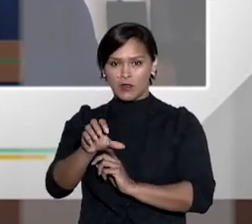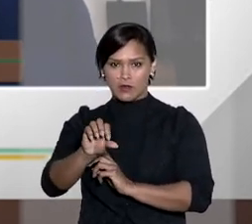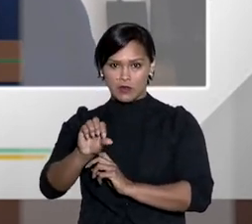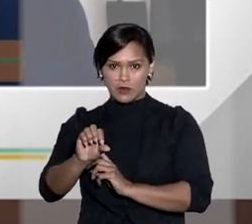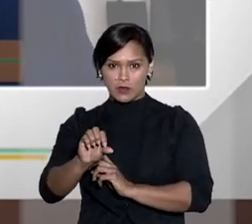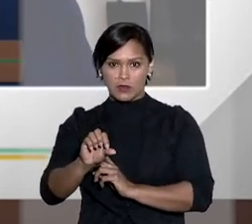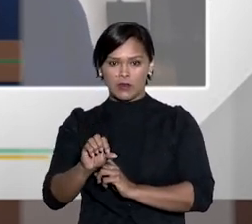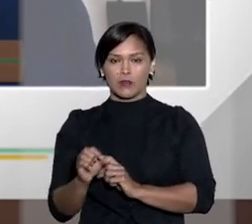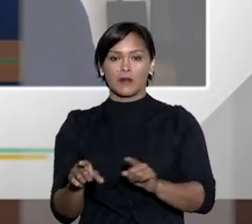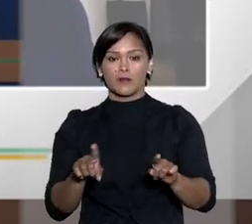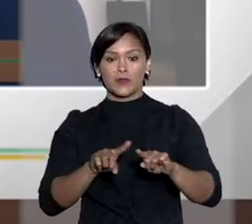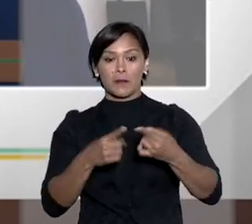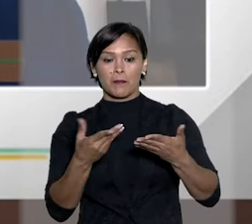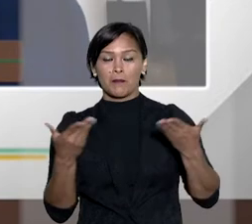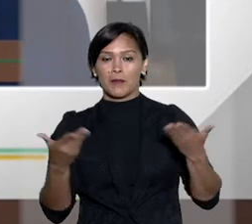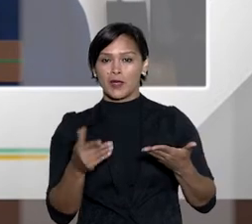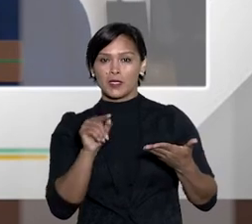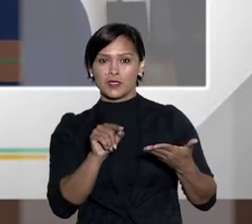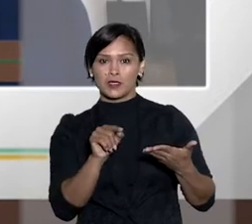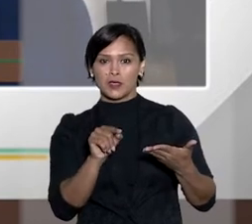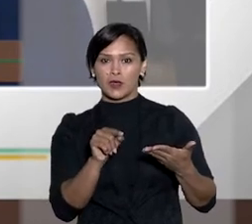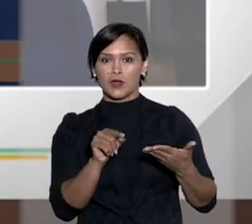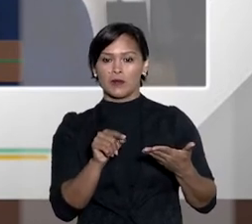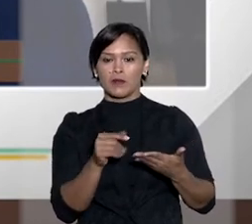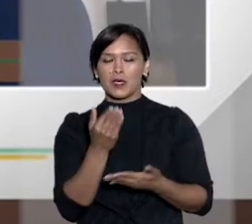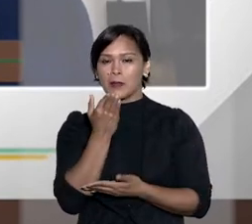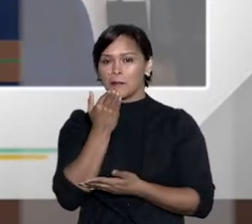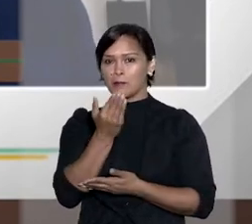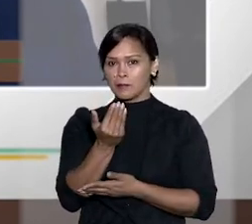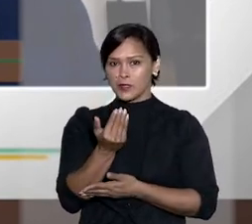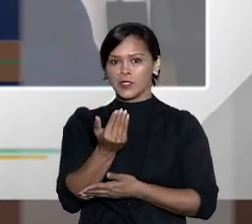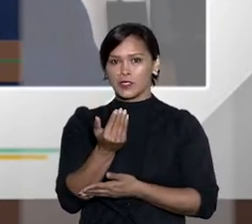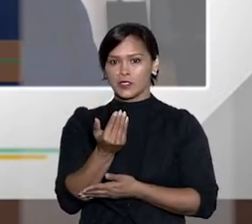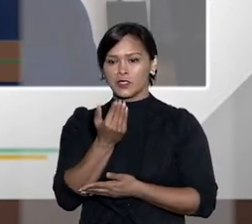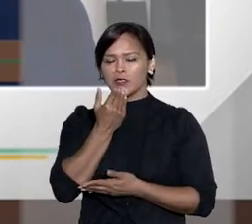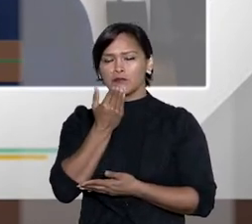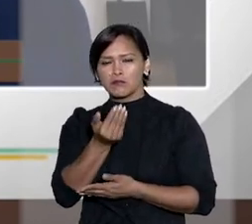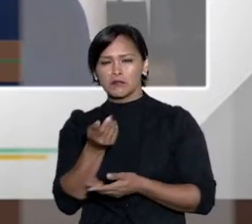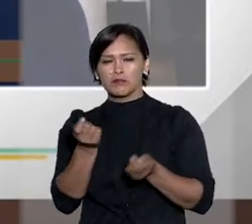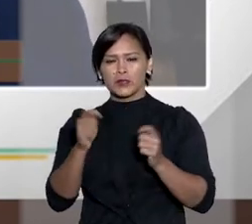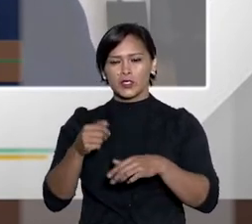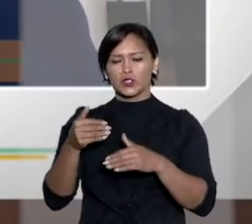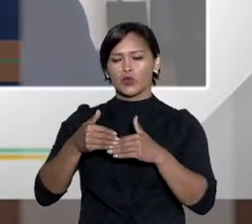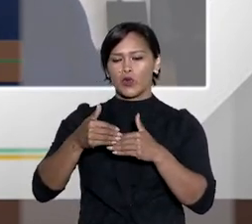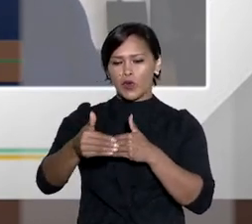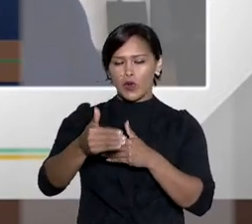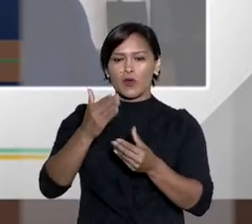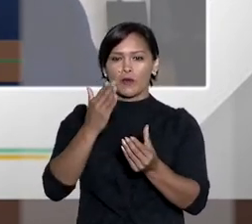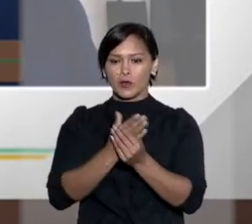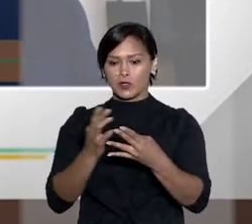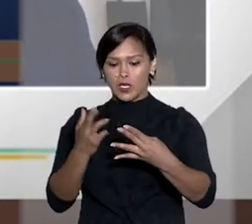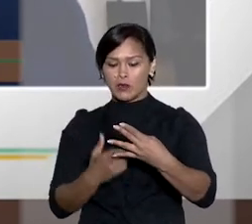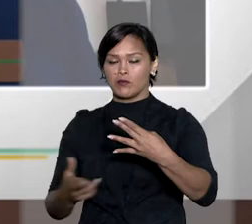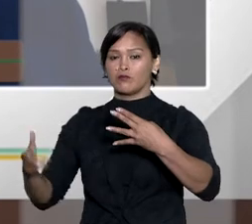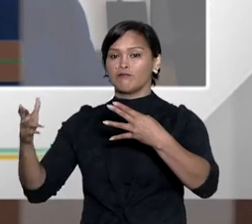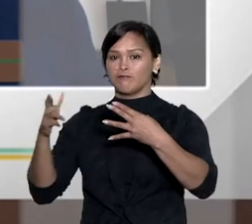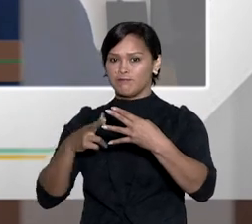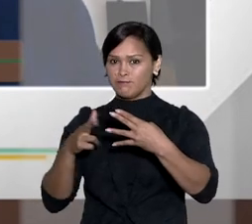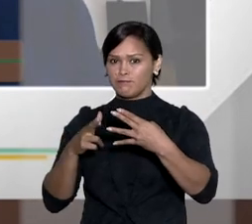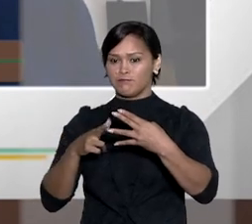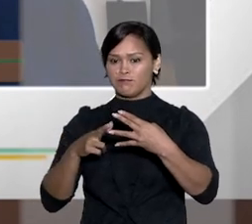recorrer, para poder levar o processo ao segundo grau, que é a fase recursal, há